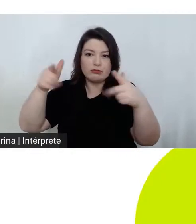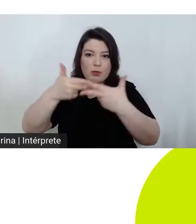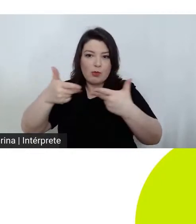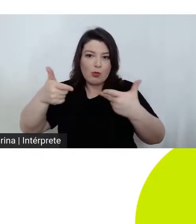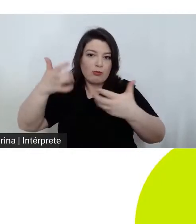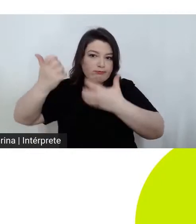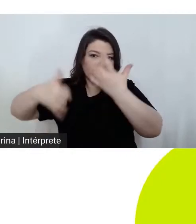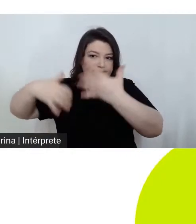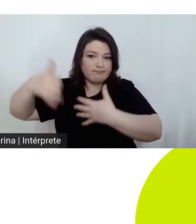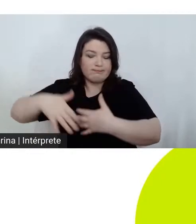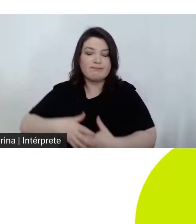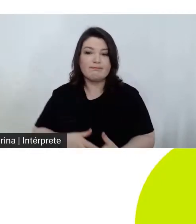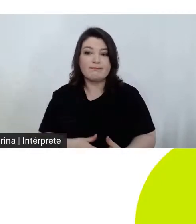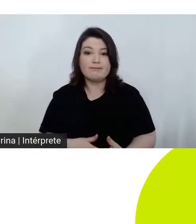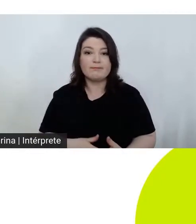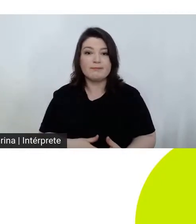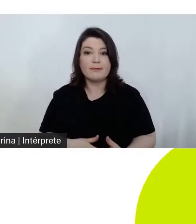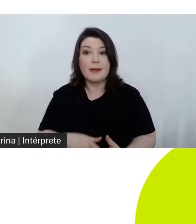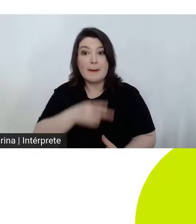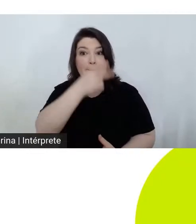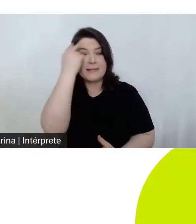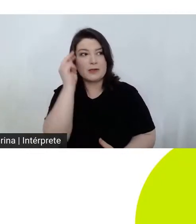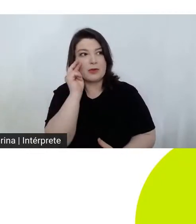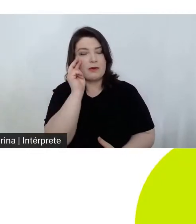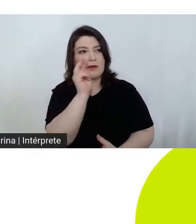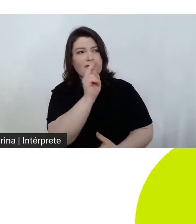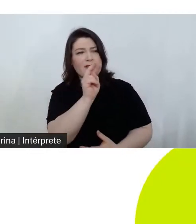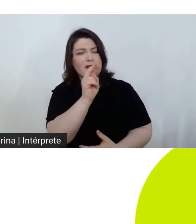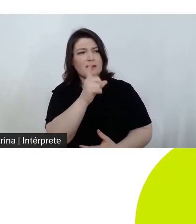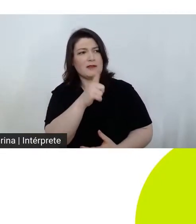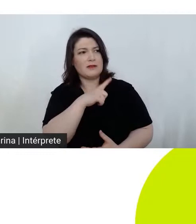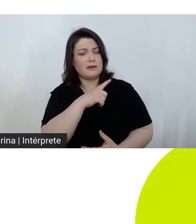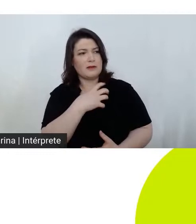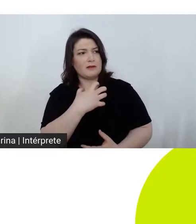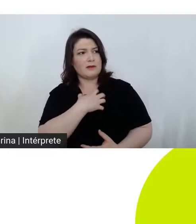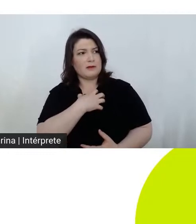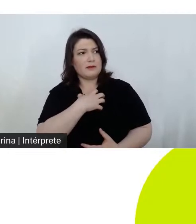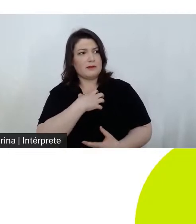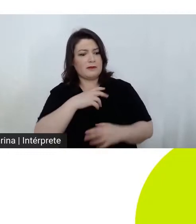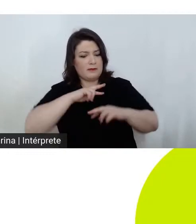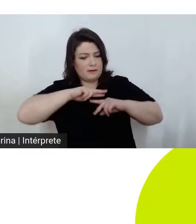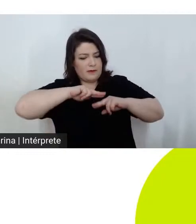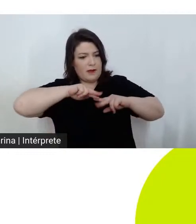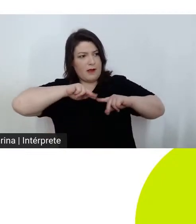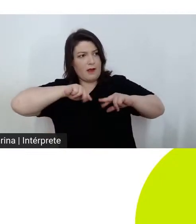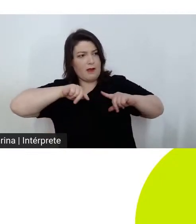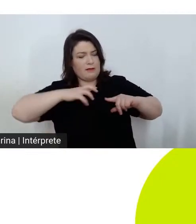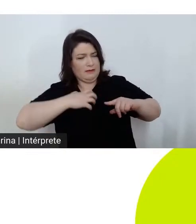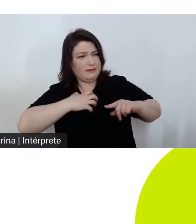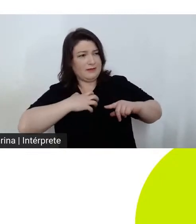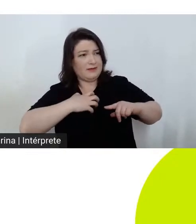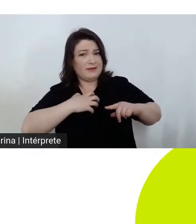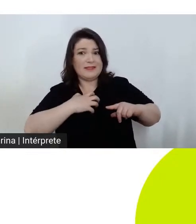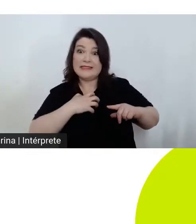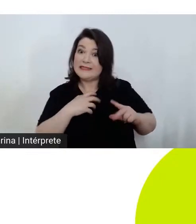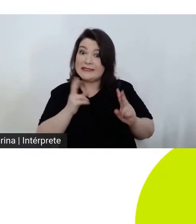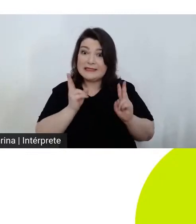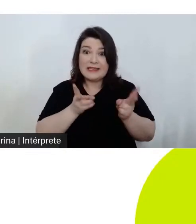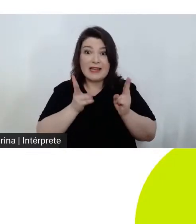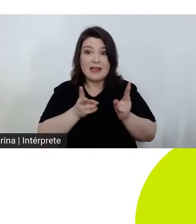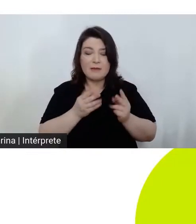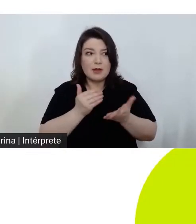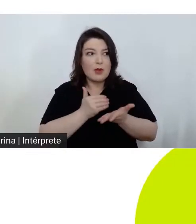é tomado por um espiral de sensações que consome o fôlego desde o início,